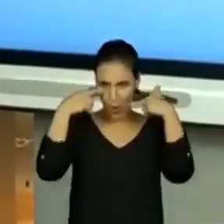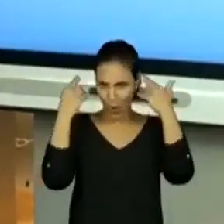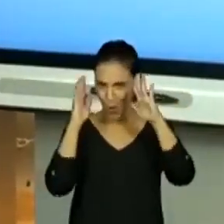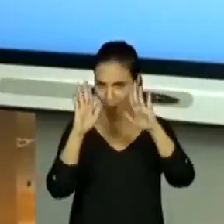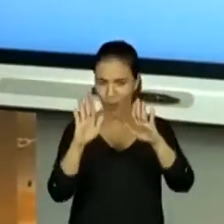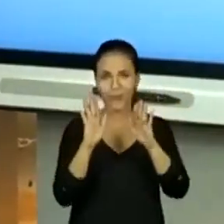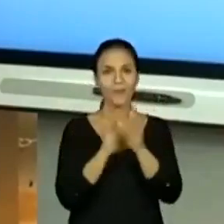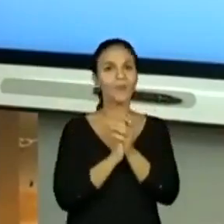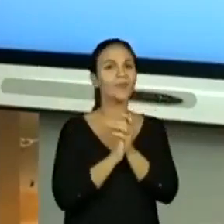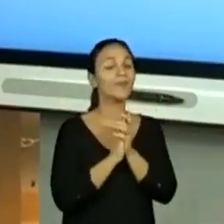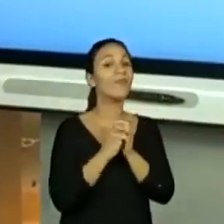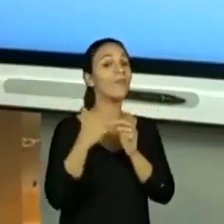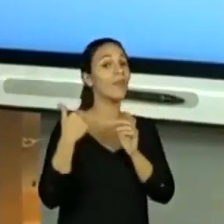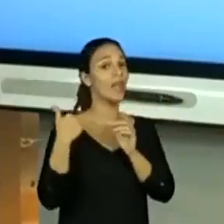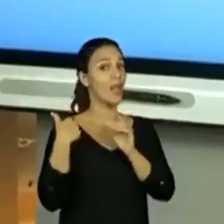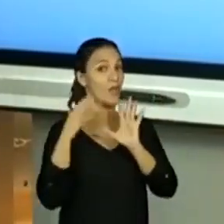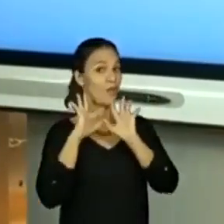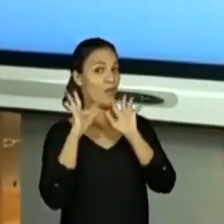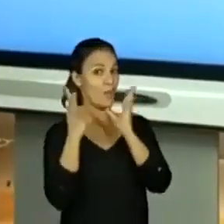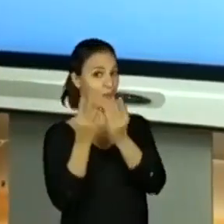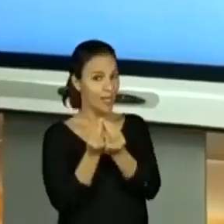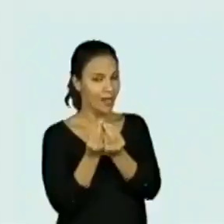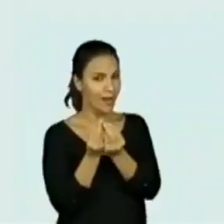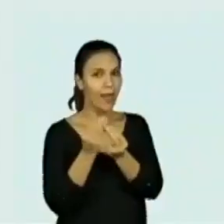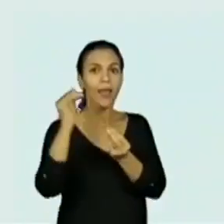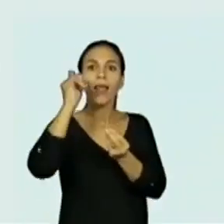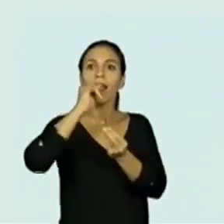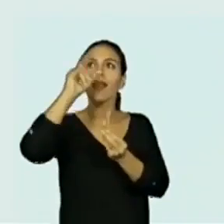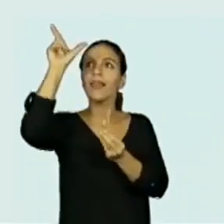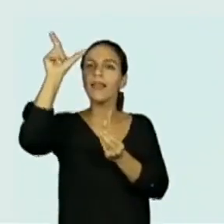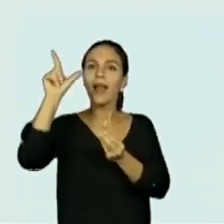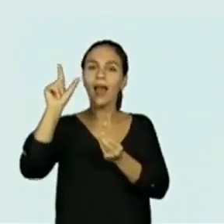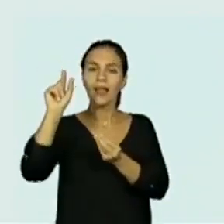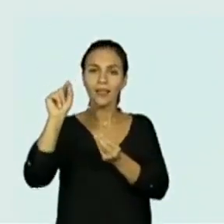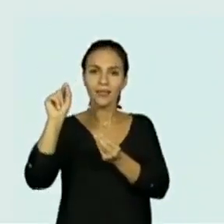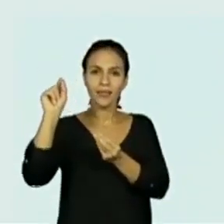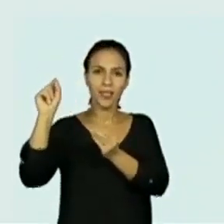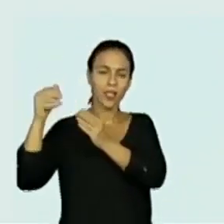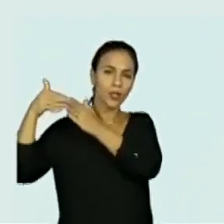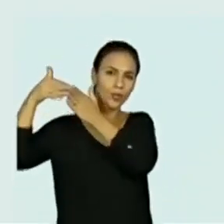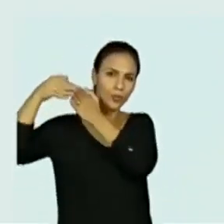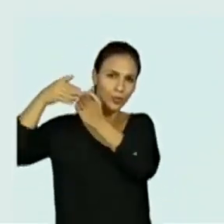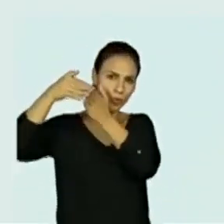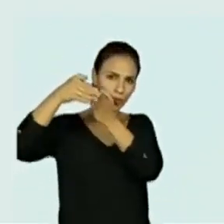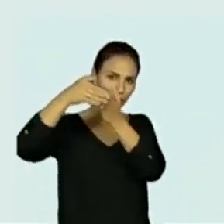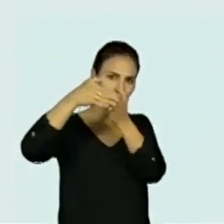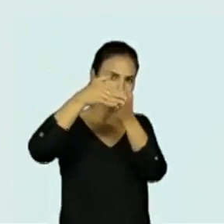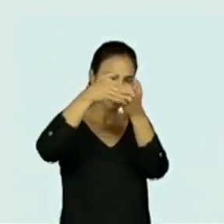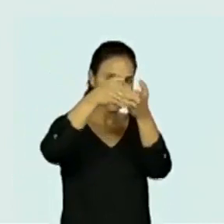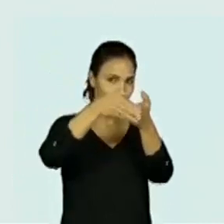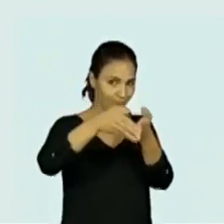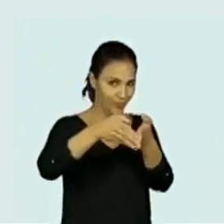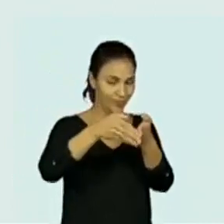Eu tenho uma família que veio da Itália. Opa, Itália.